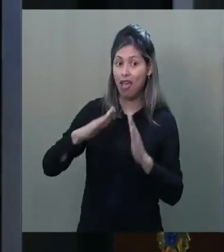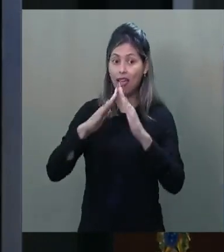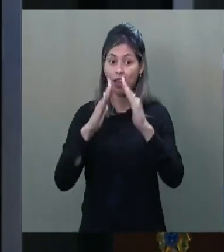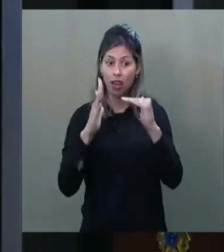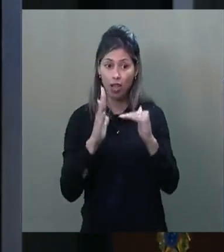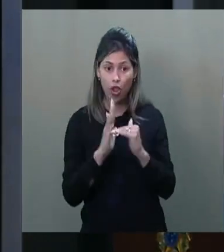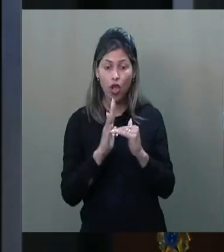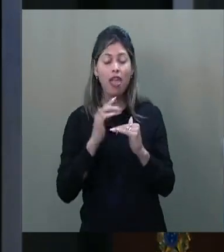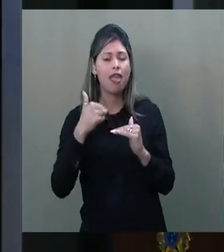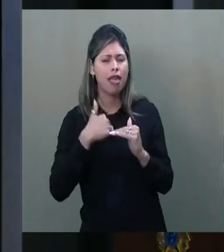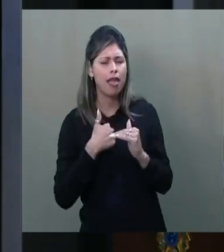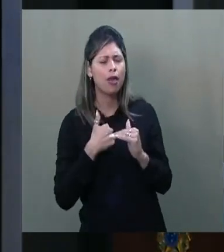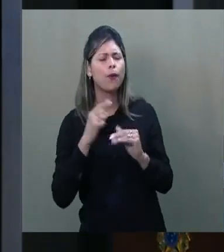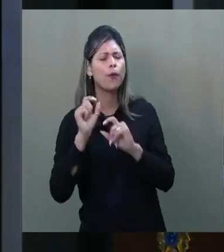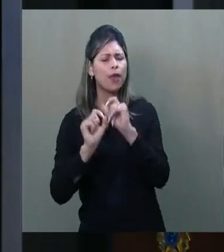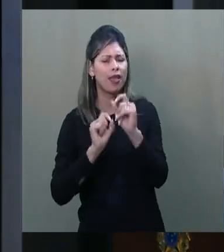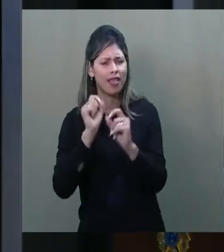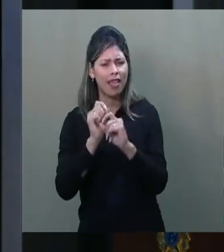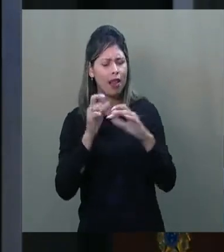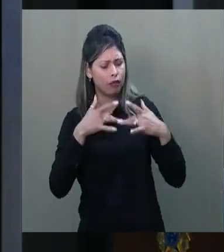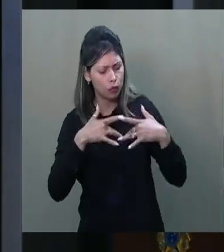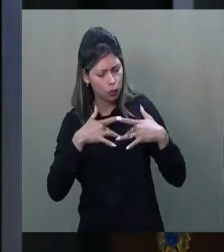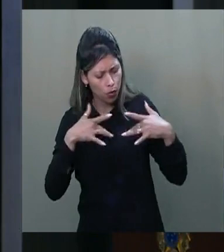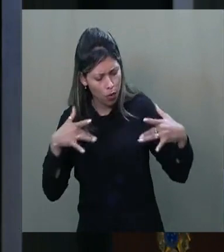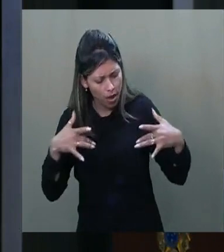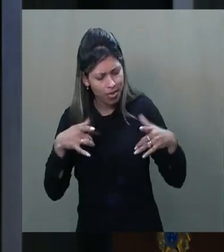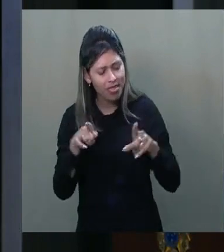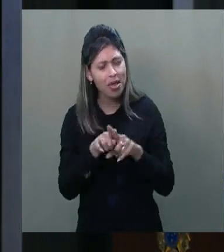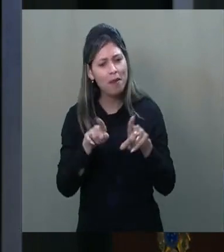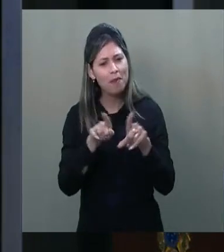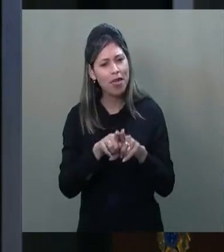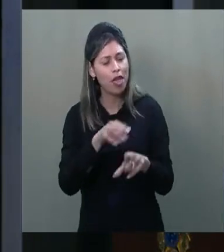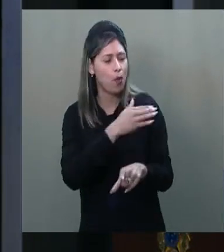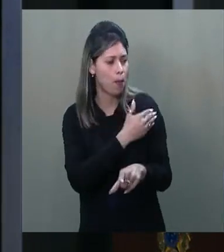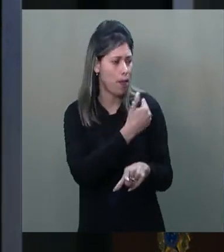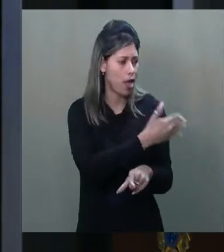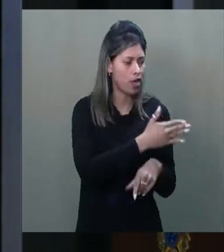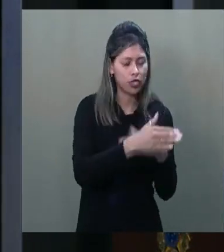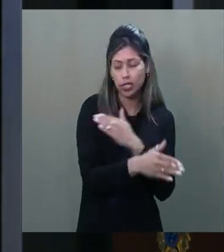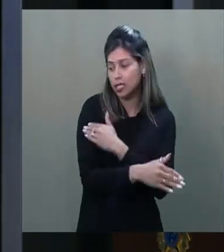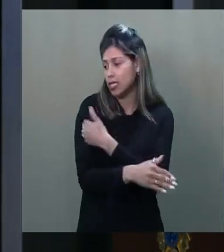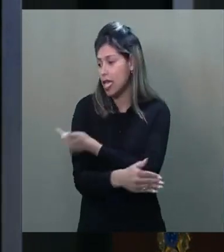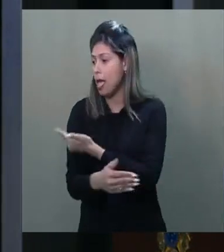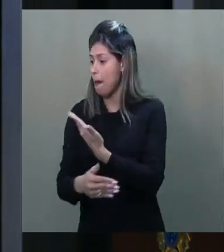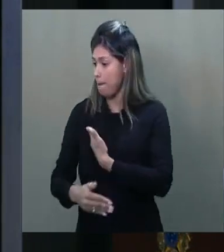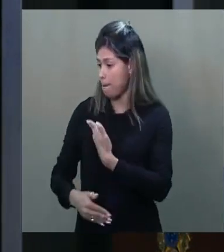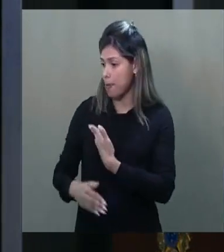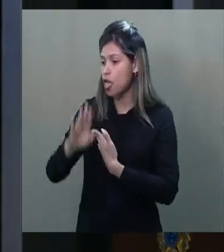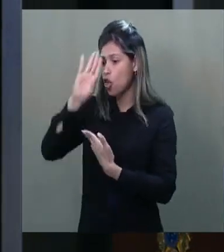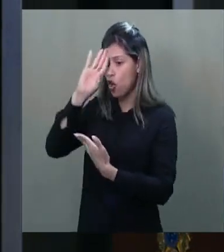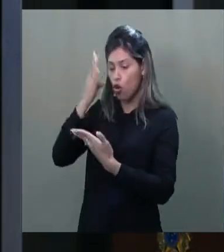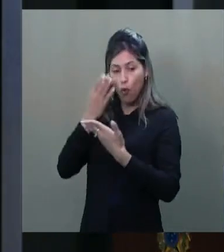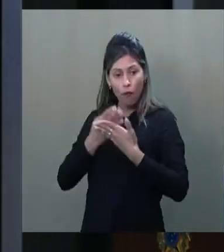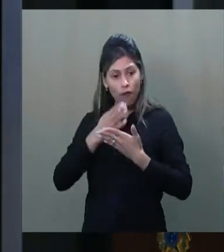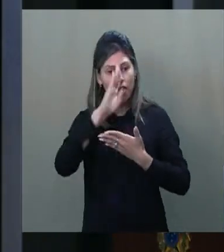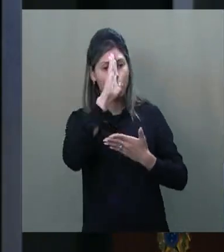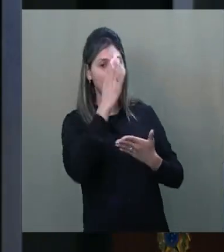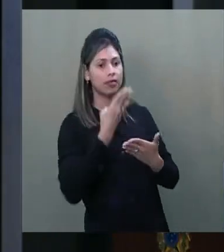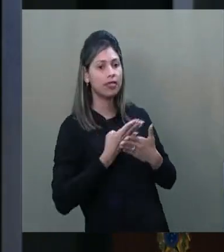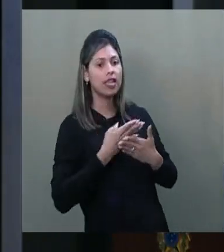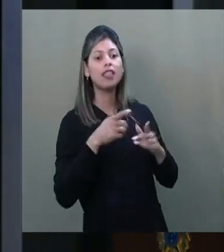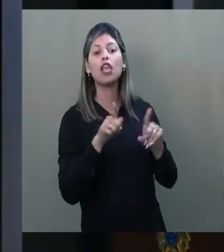merecedor da generosidade e confiança dos meus pares ao entregar-me relatoria de projetos